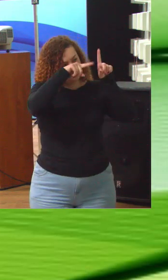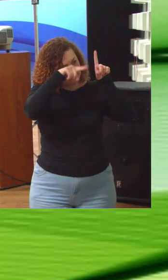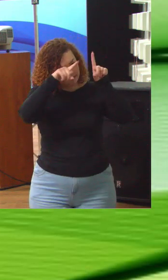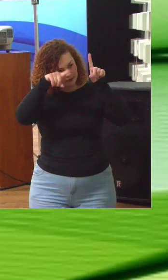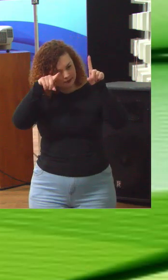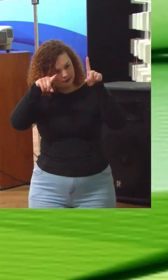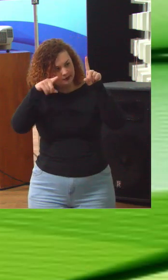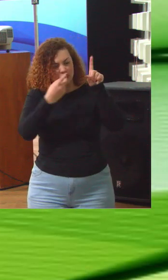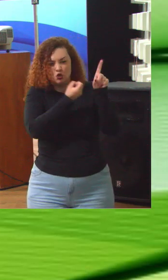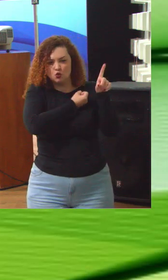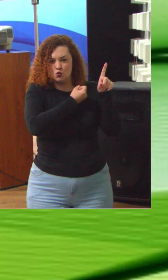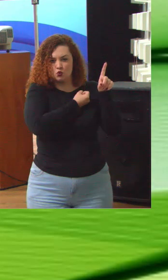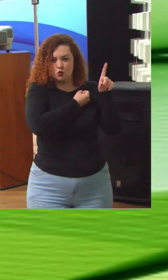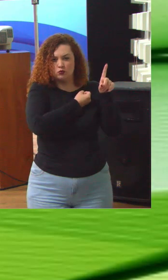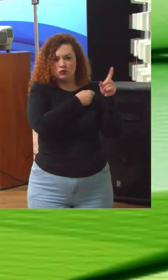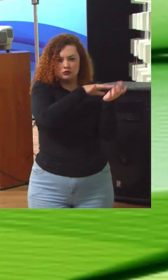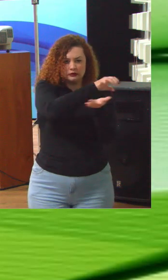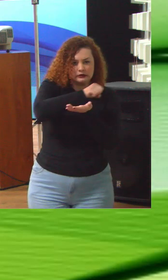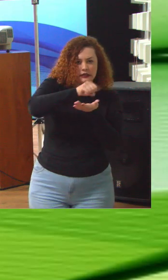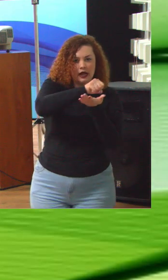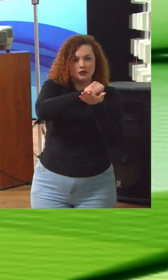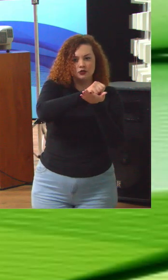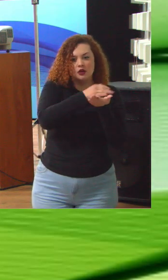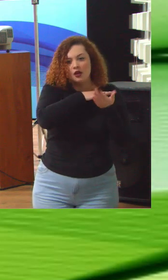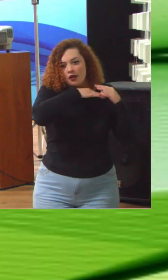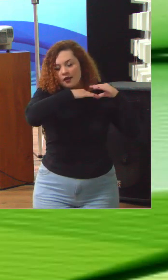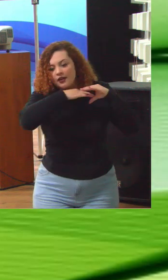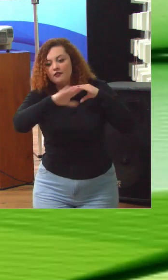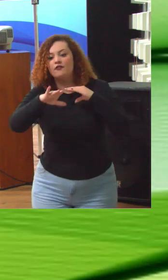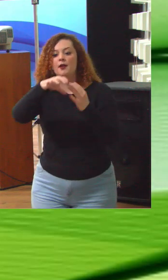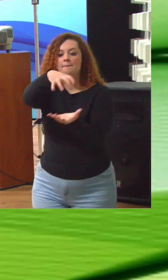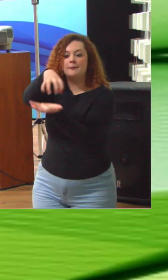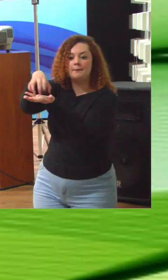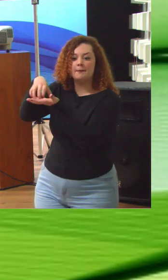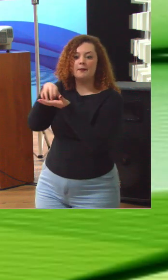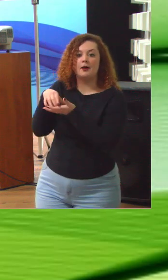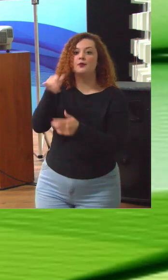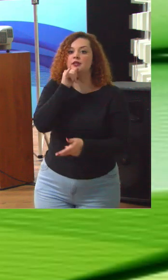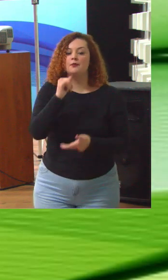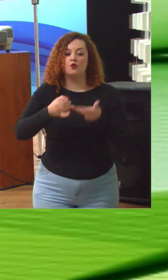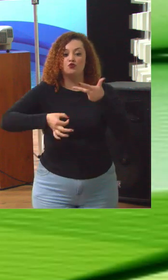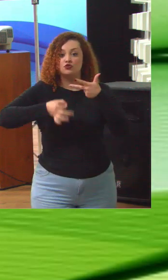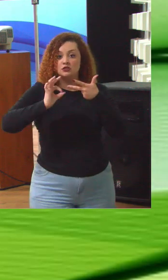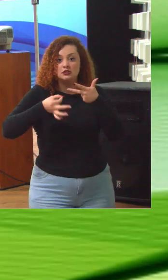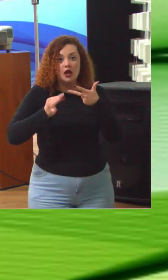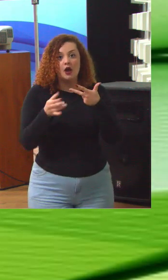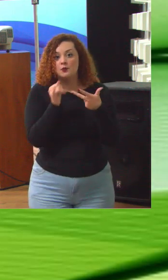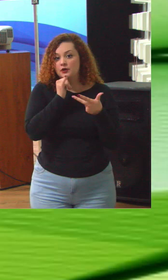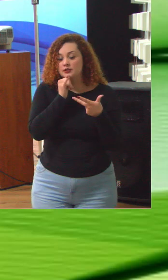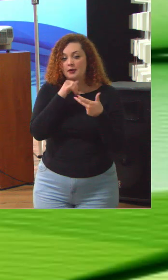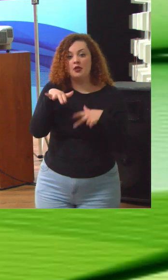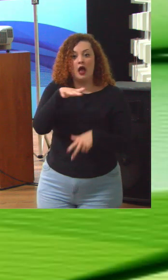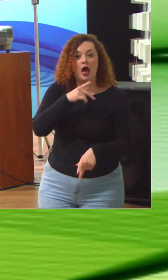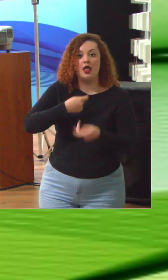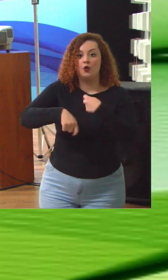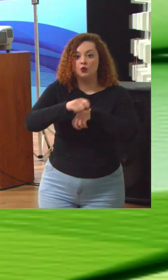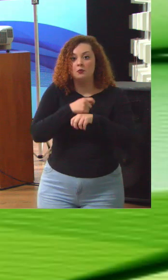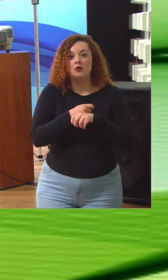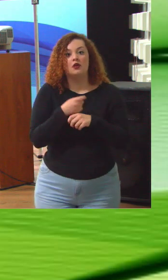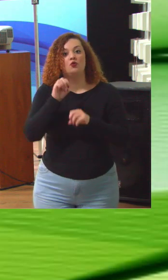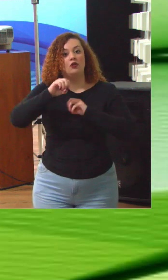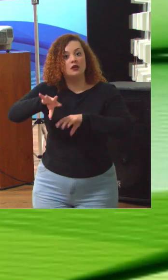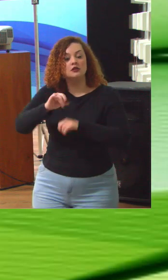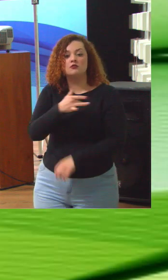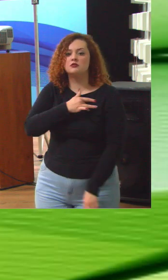esses vários órgãos governantes superiores. Direção, por exemplo, do judiciário, a parte de economia, educação,